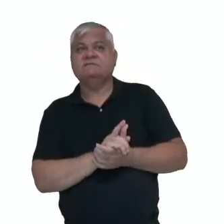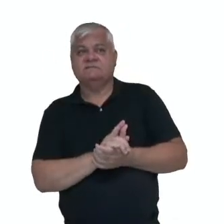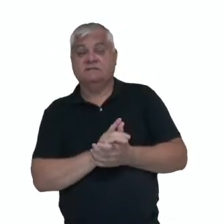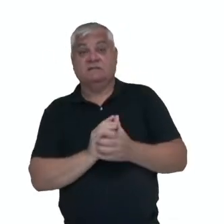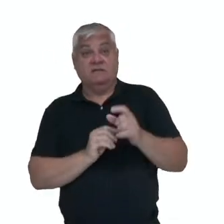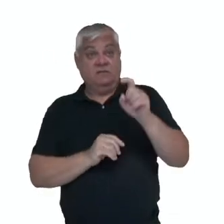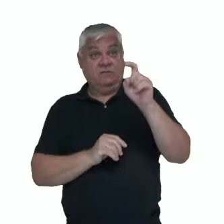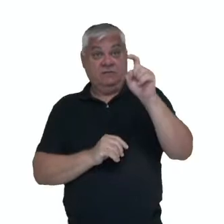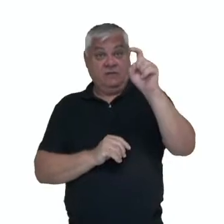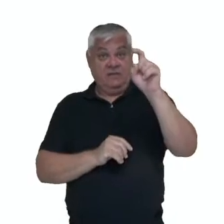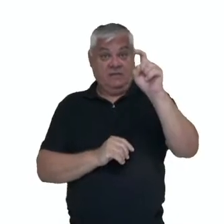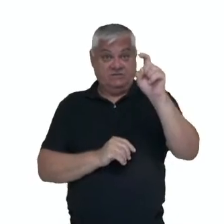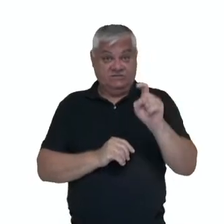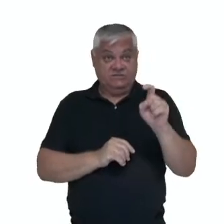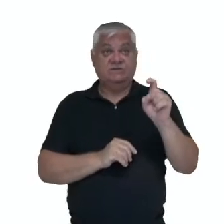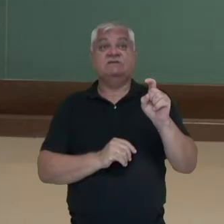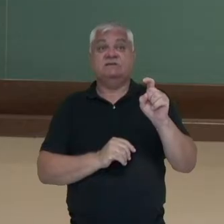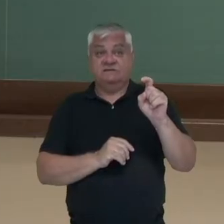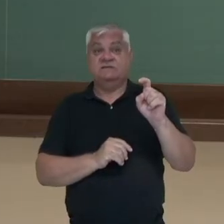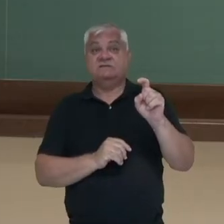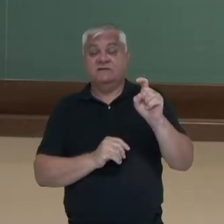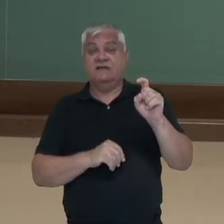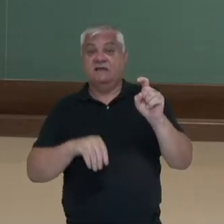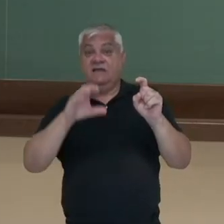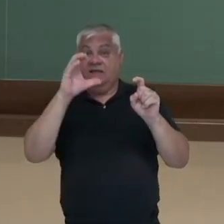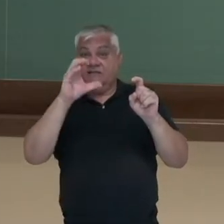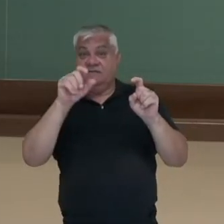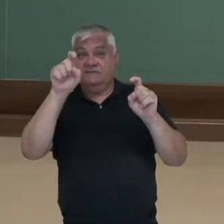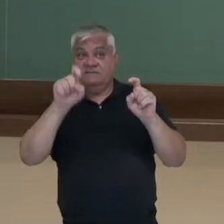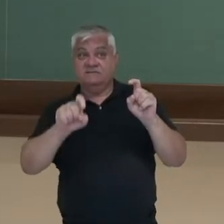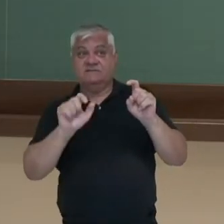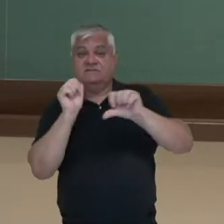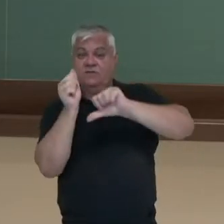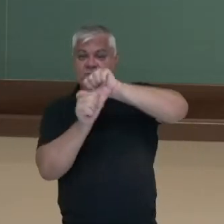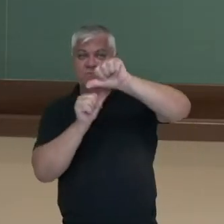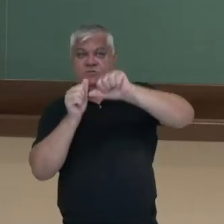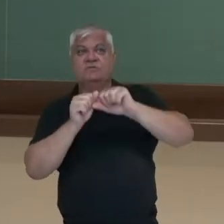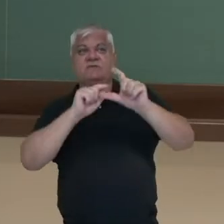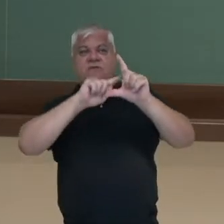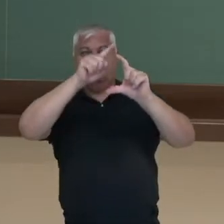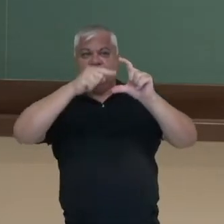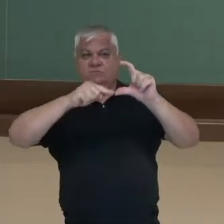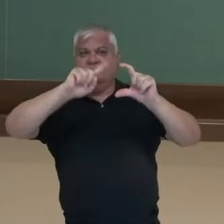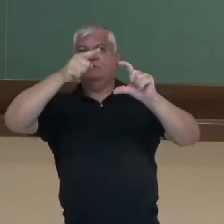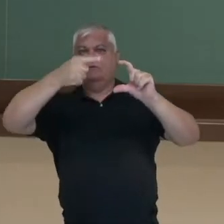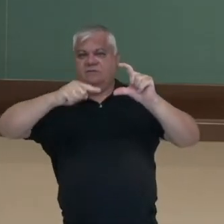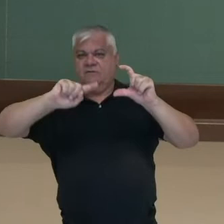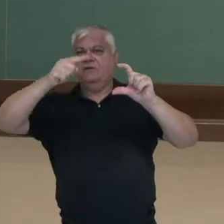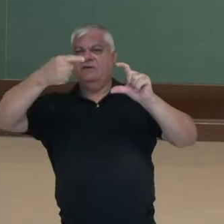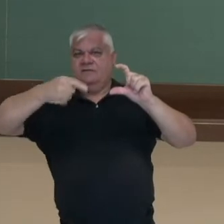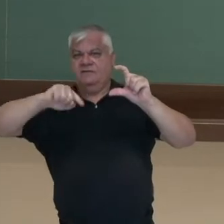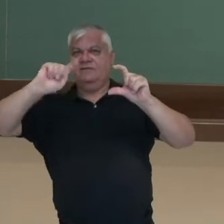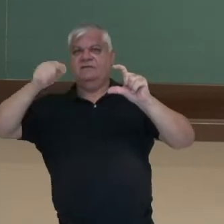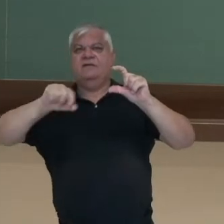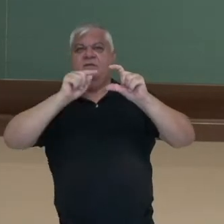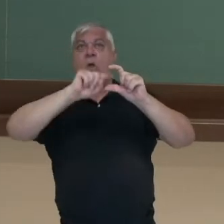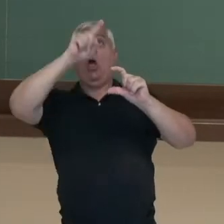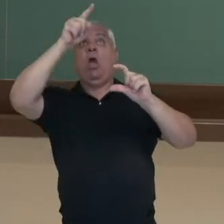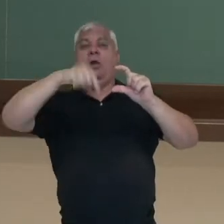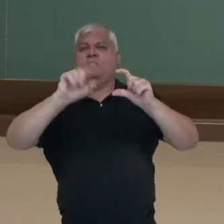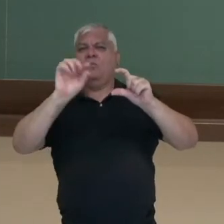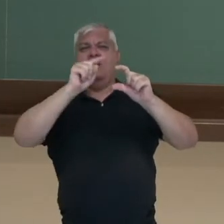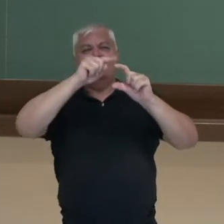ou com esse gráfico? Então, ele tem seu período alterado. Então, observe que os períodos são menores, né? Então, não são tão